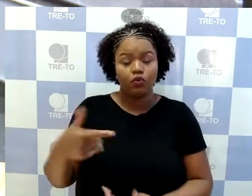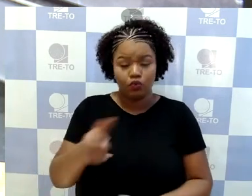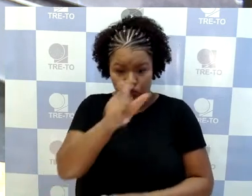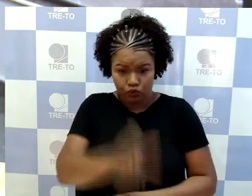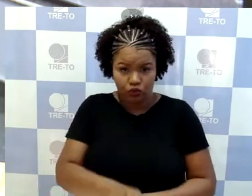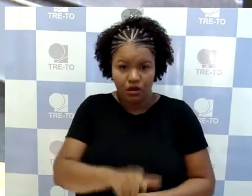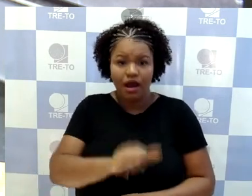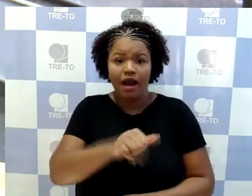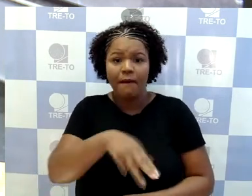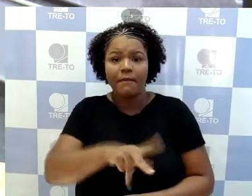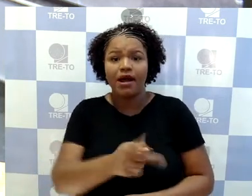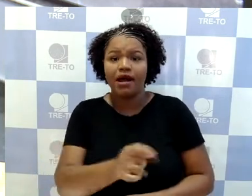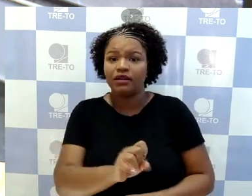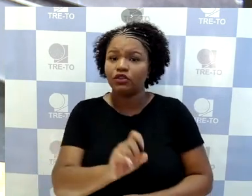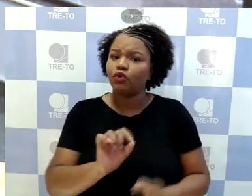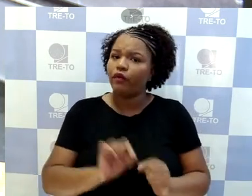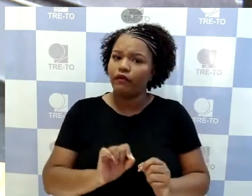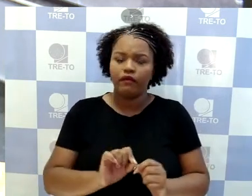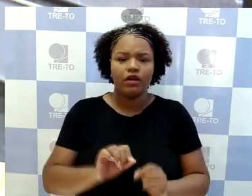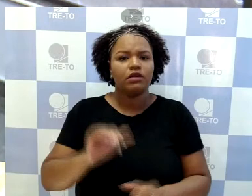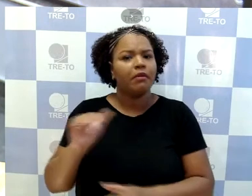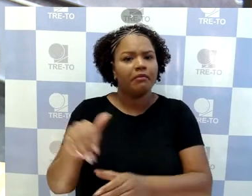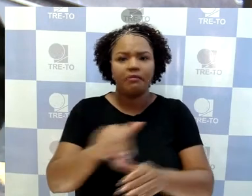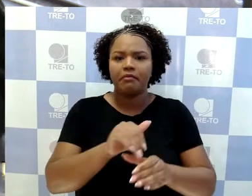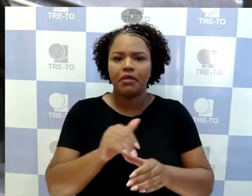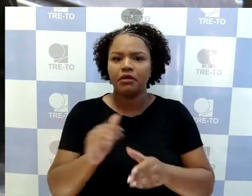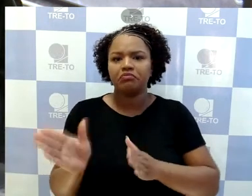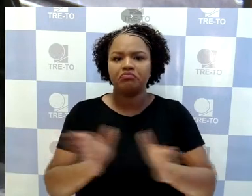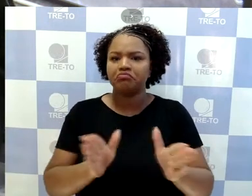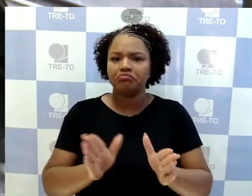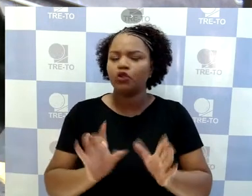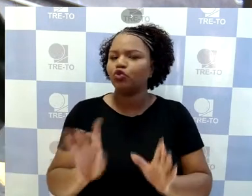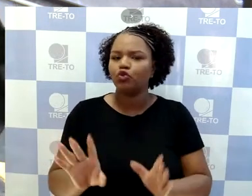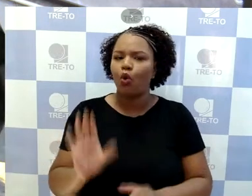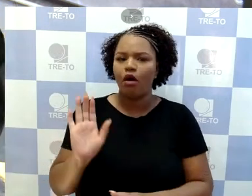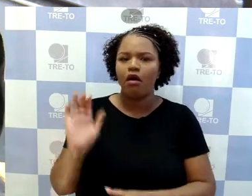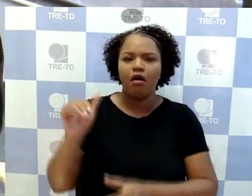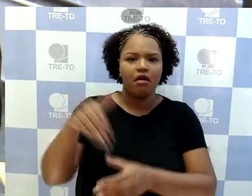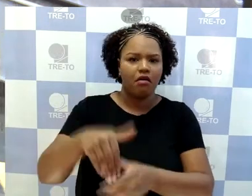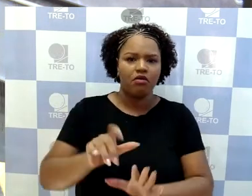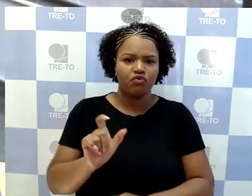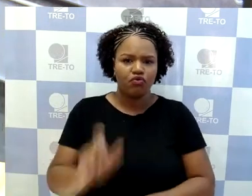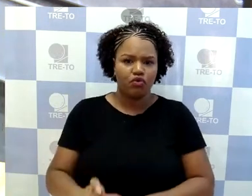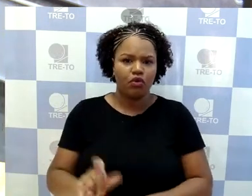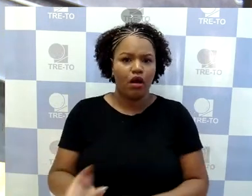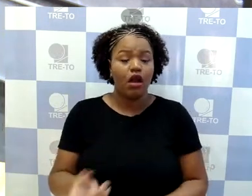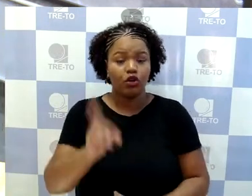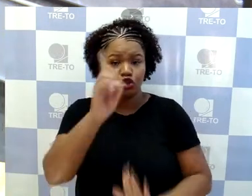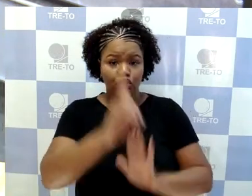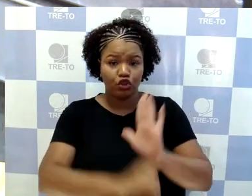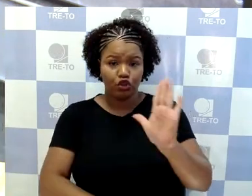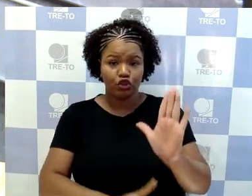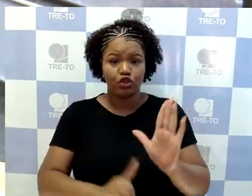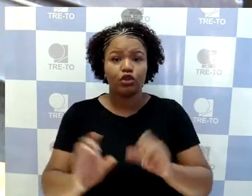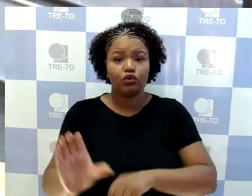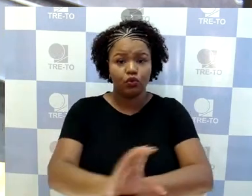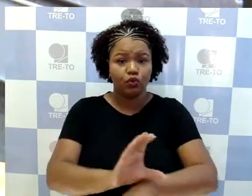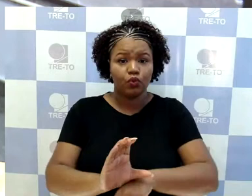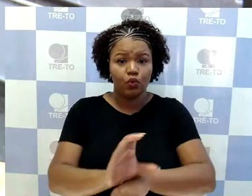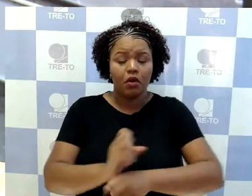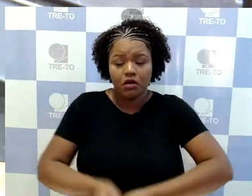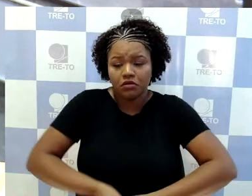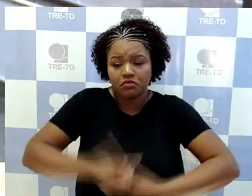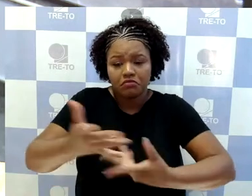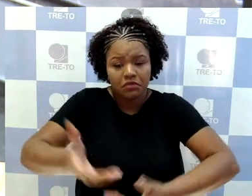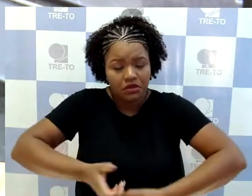exerceu seu papel de cidadão, trazendo suas críticas e utilizando o seu direito constitucional, a expressão, a livre